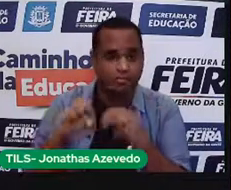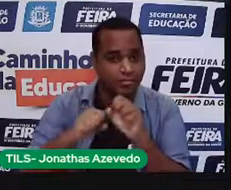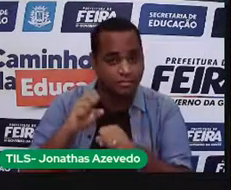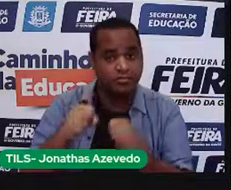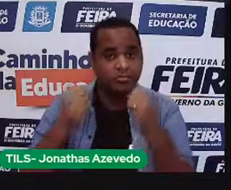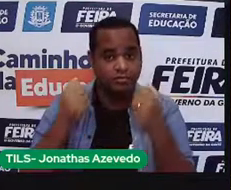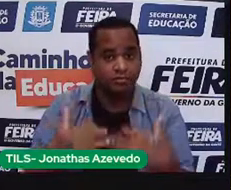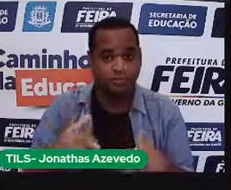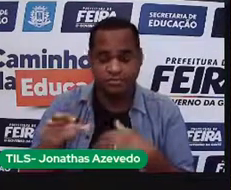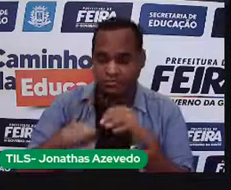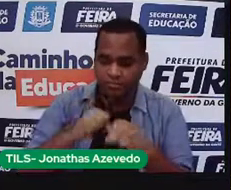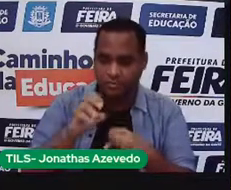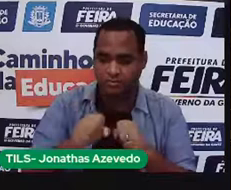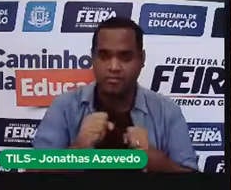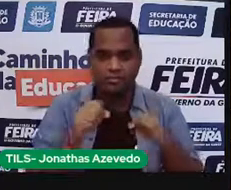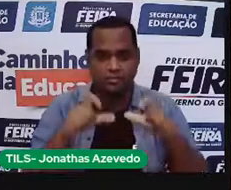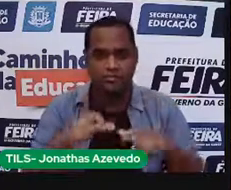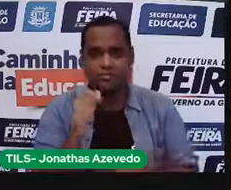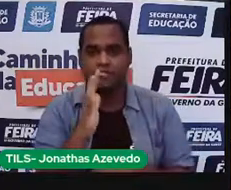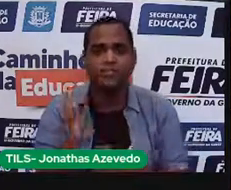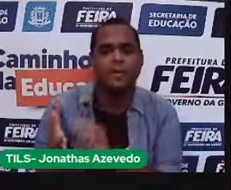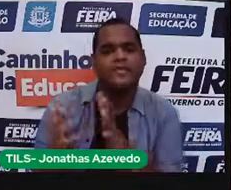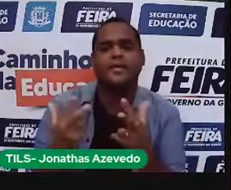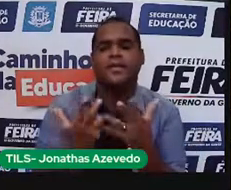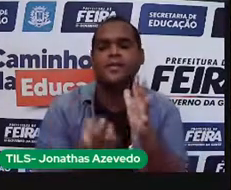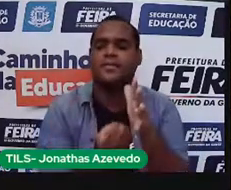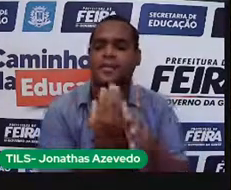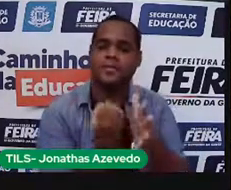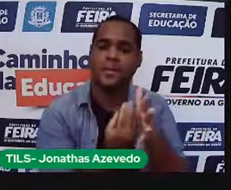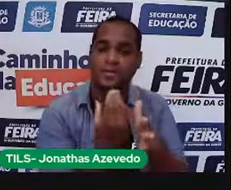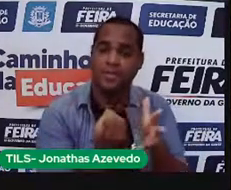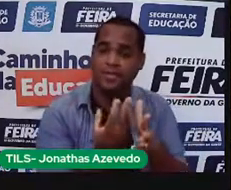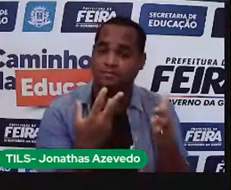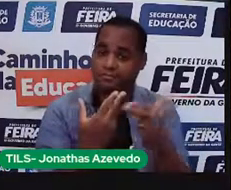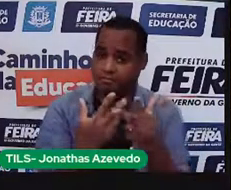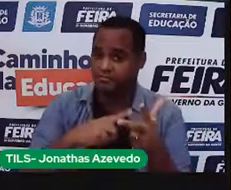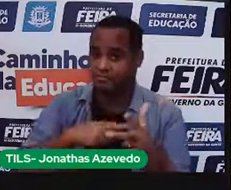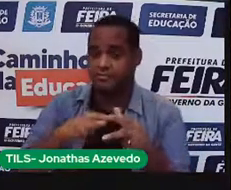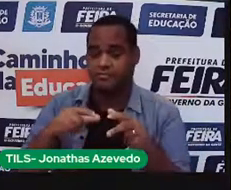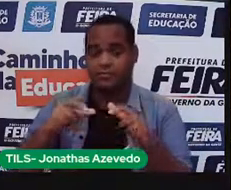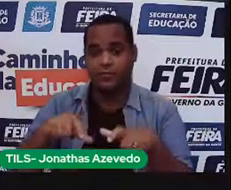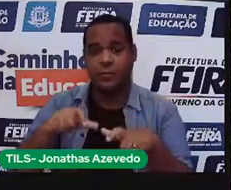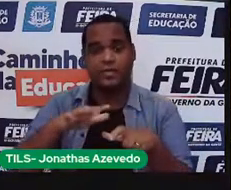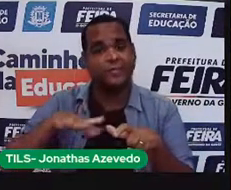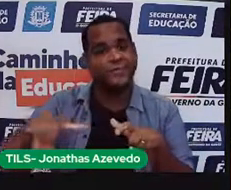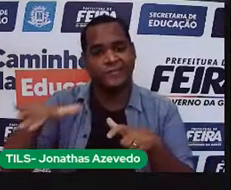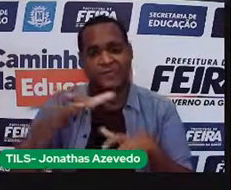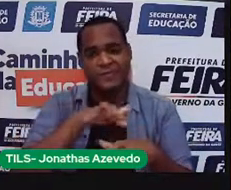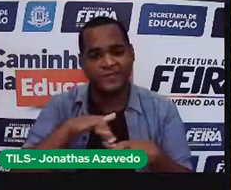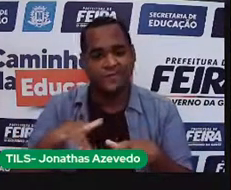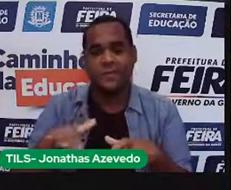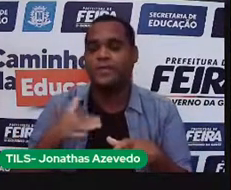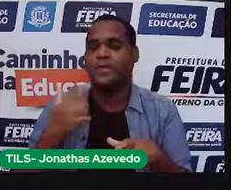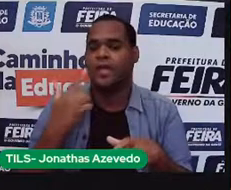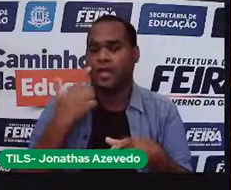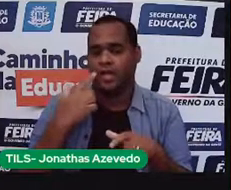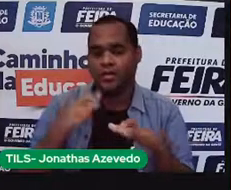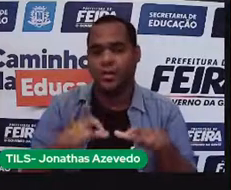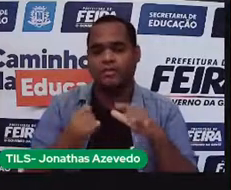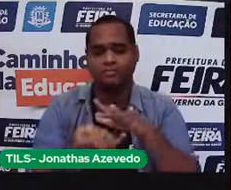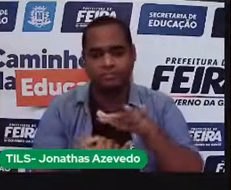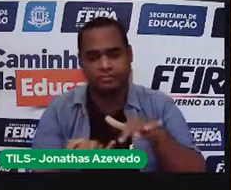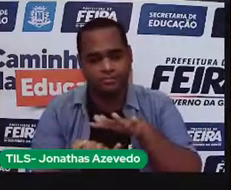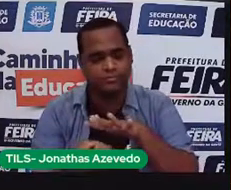diretamente da natureza. Eles são fabricados no laboratório ou nas indústrias. E aqui eu trouxe três exemplos para